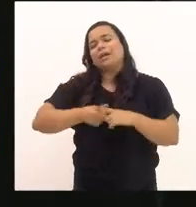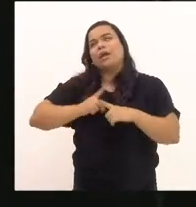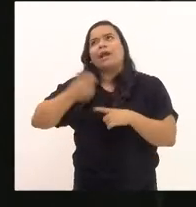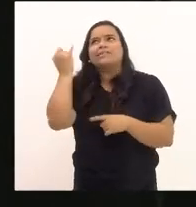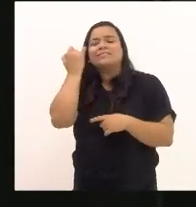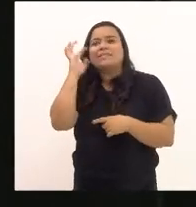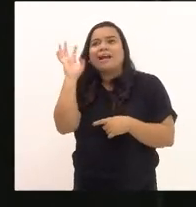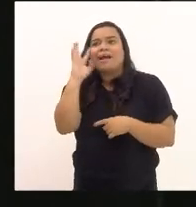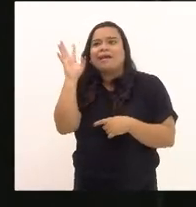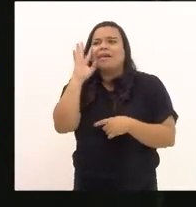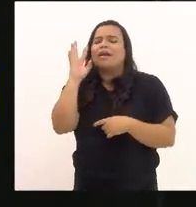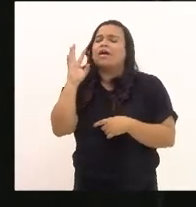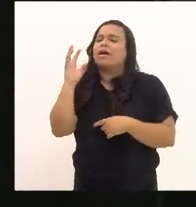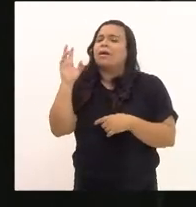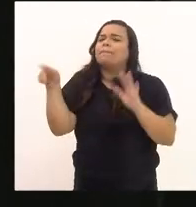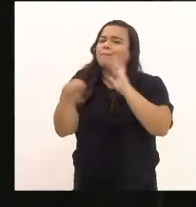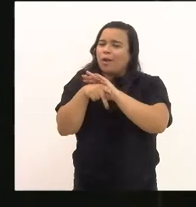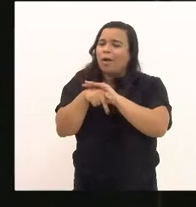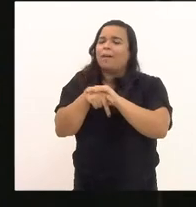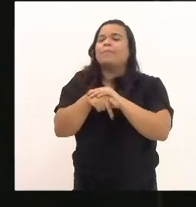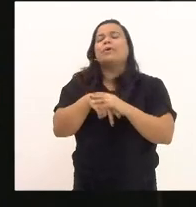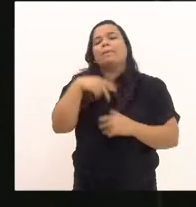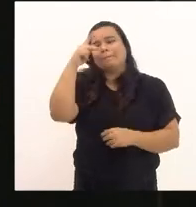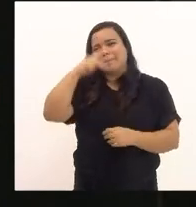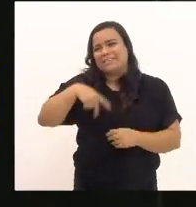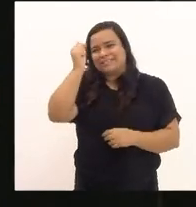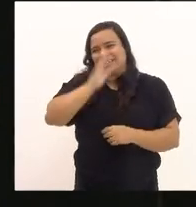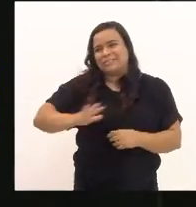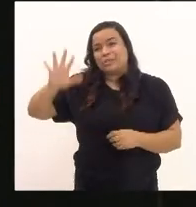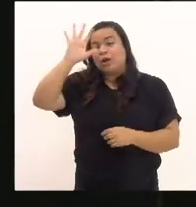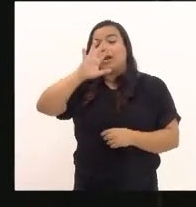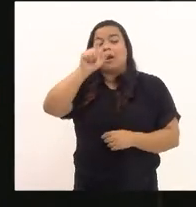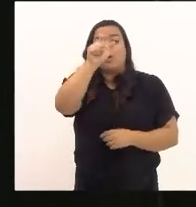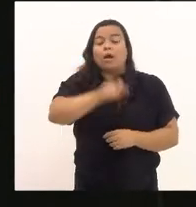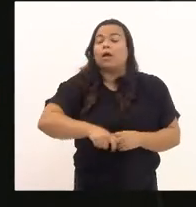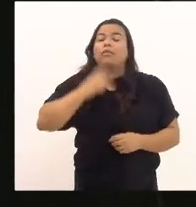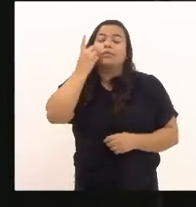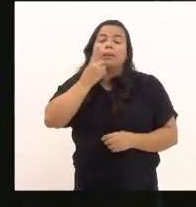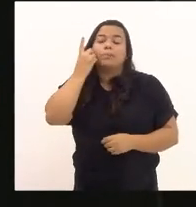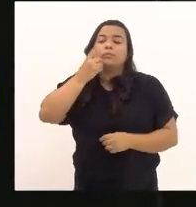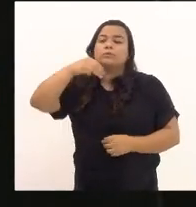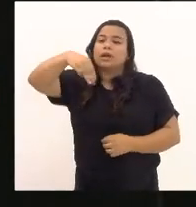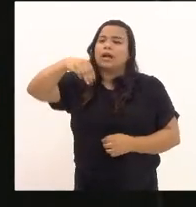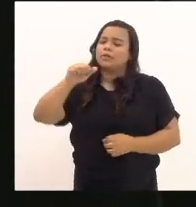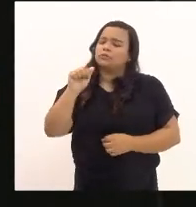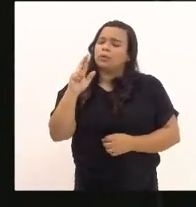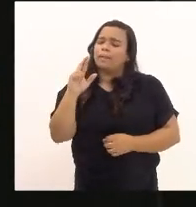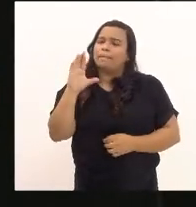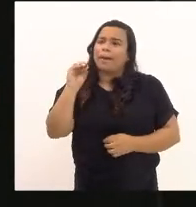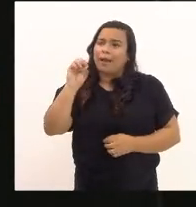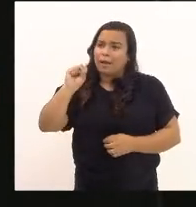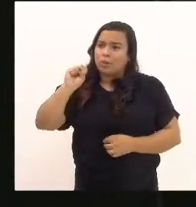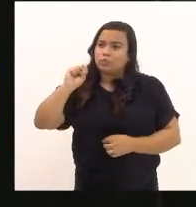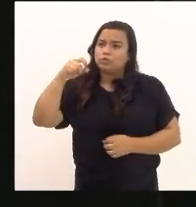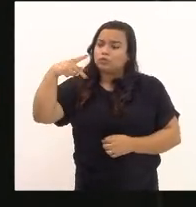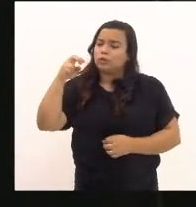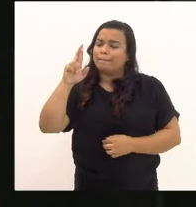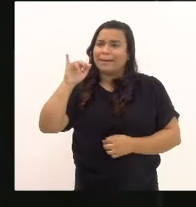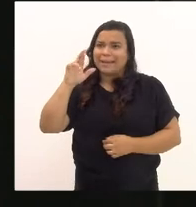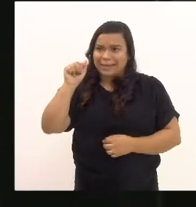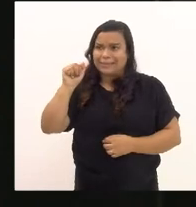presidente nacional, o deputado federal Marcos Pereira, a mulher no Republicanos ela não é cota,